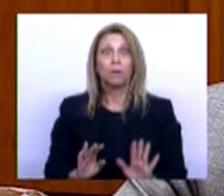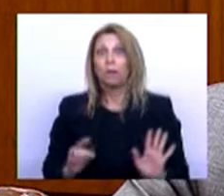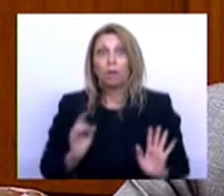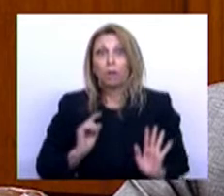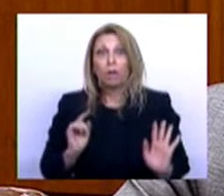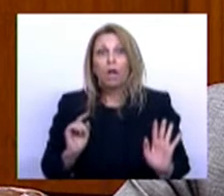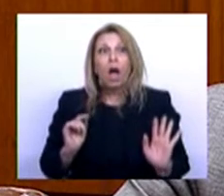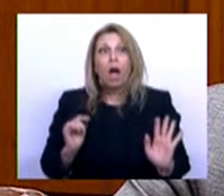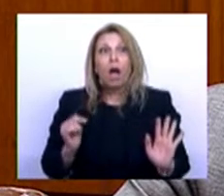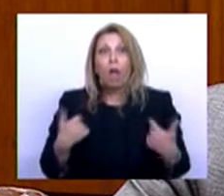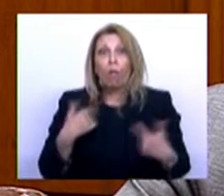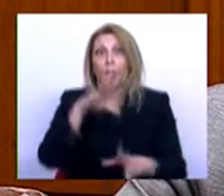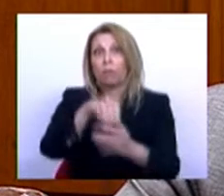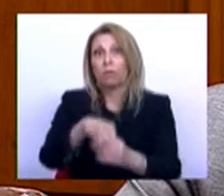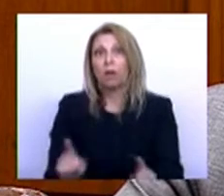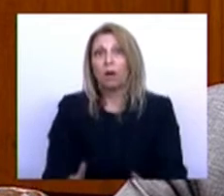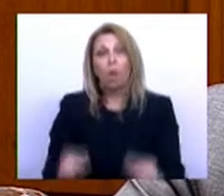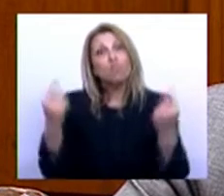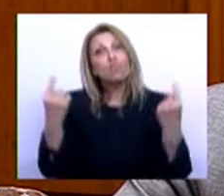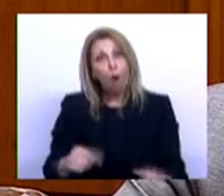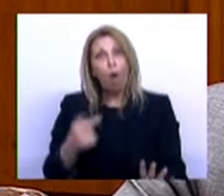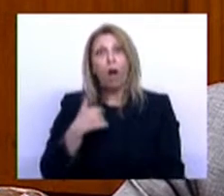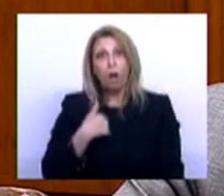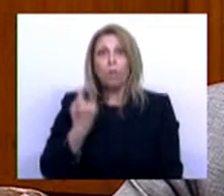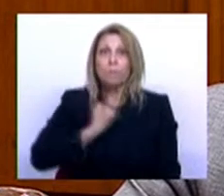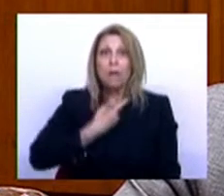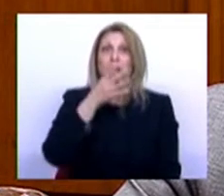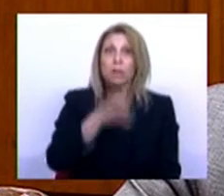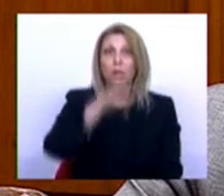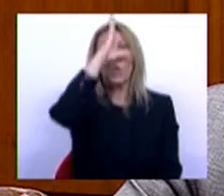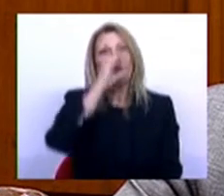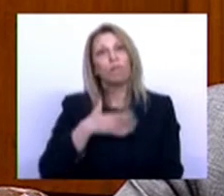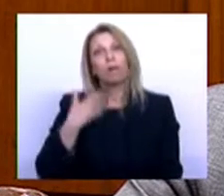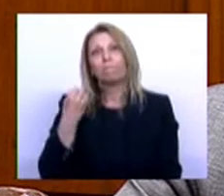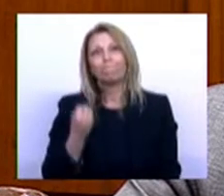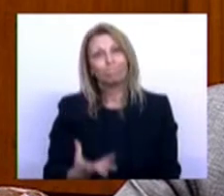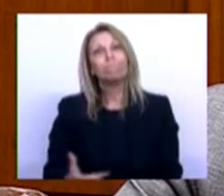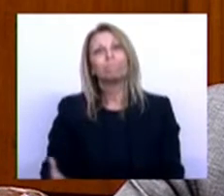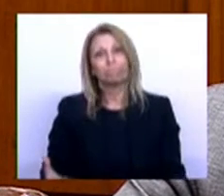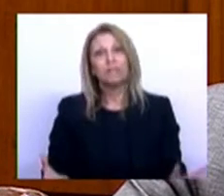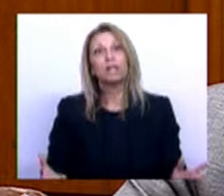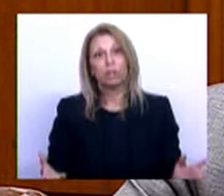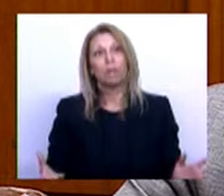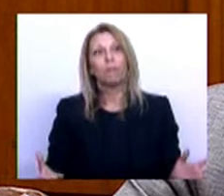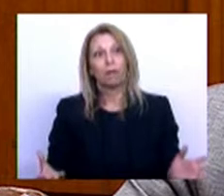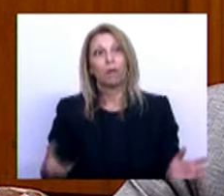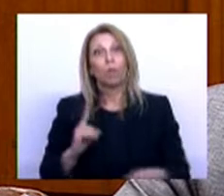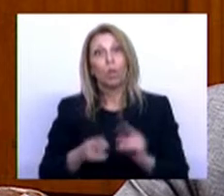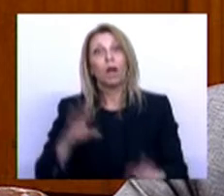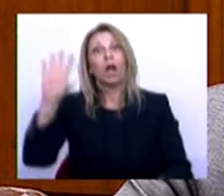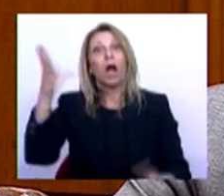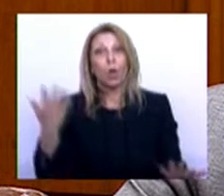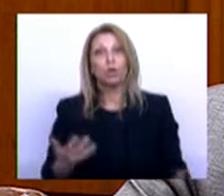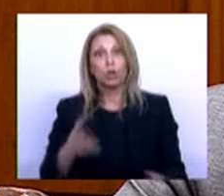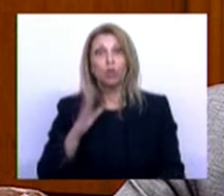dizer que é óbvio que o Governo lastima profundamente o que aconteceu, o já disse em comunicado público e que me valeu uns